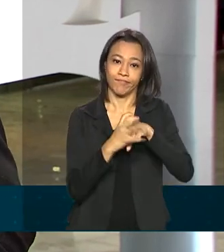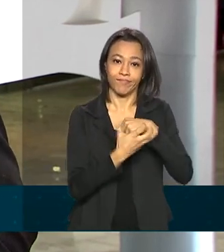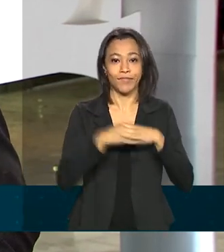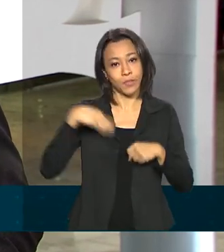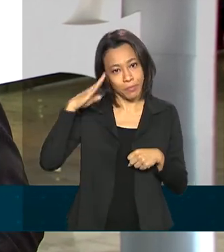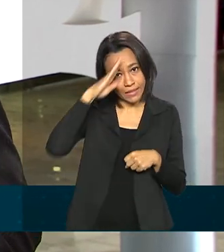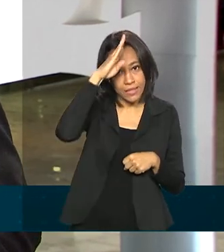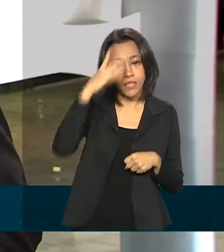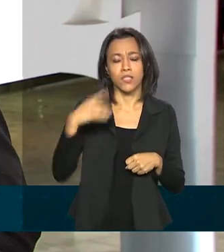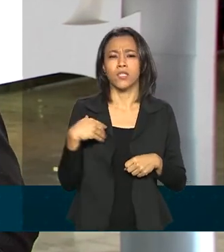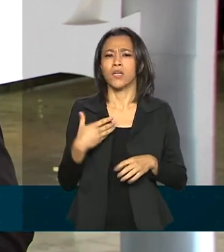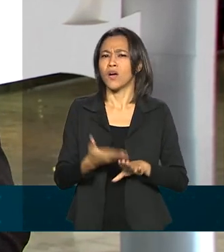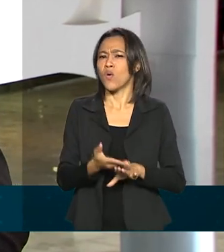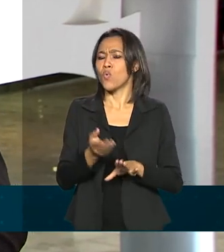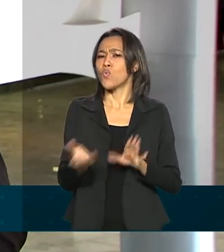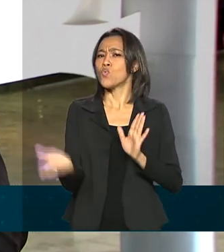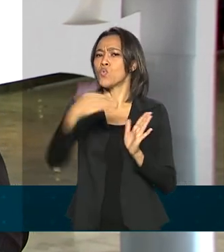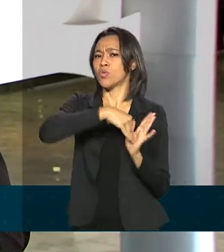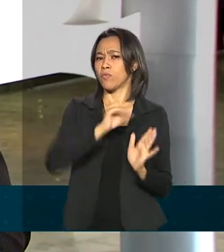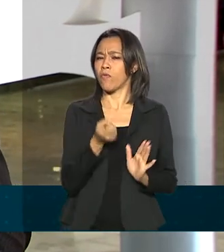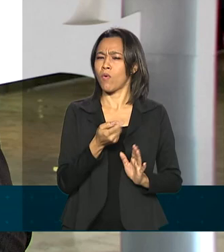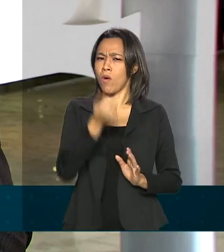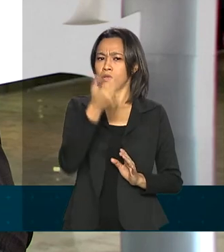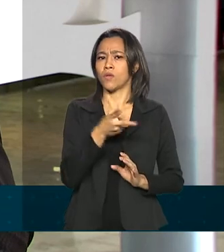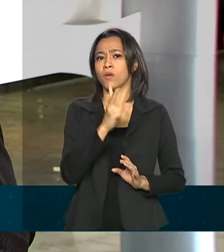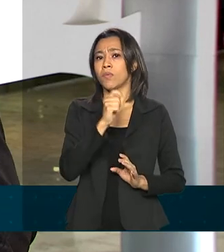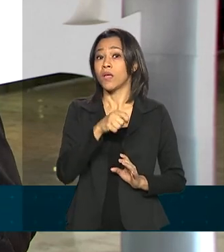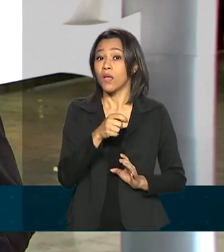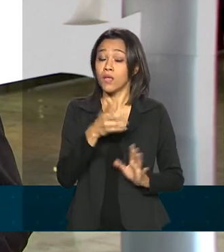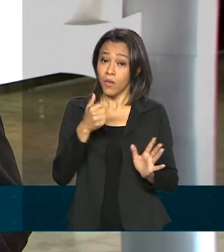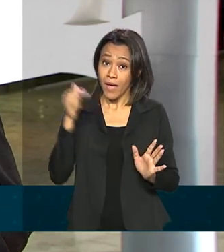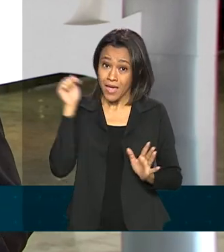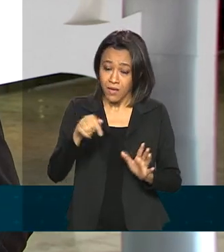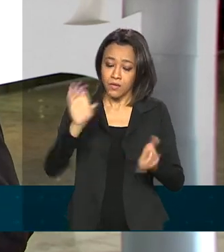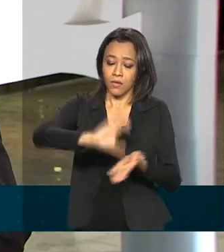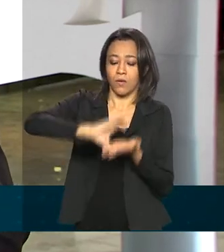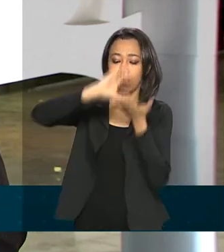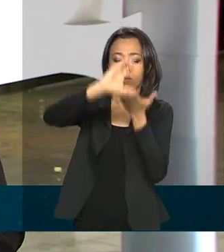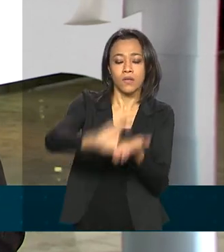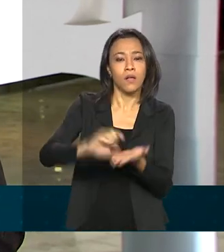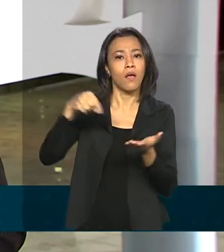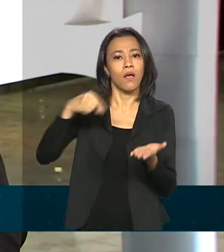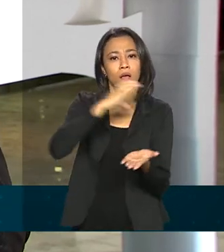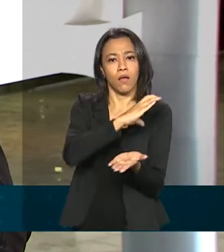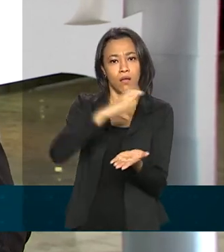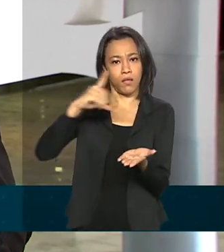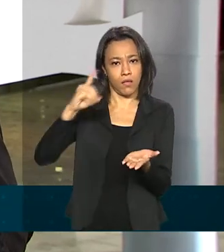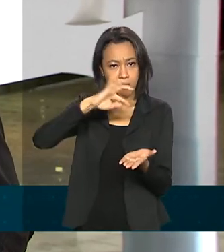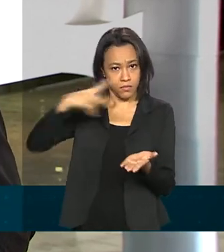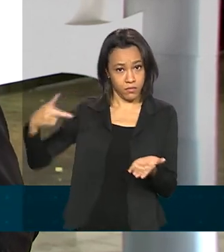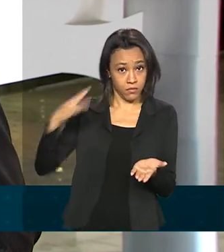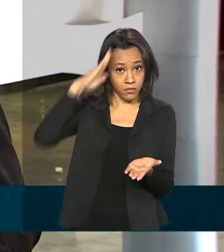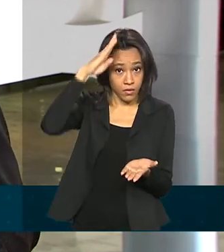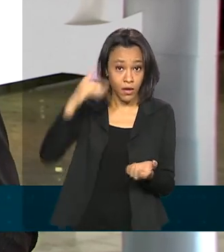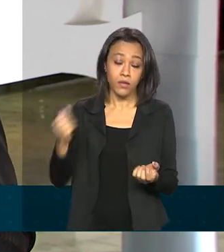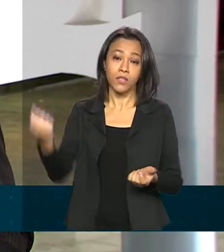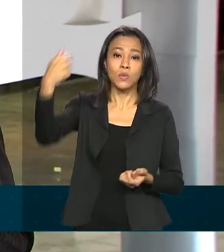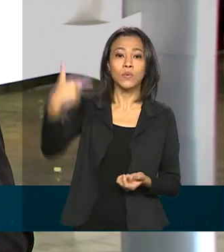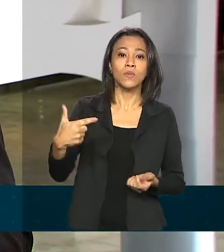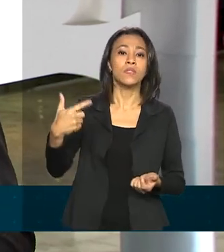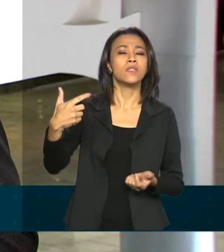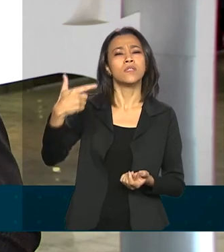dois meses, em 9 de junho. O Conselho de Governo é coordenado por Jair Bolsonaro e formado pelo vice-presidente,